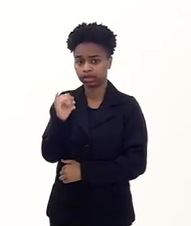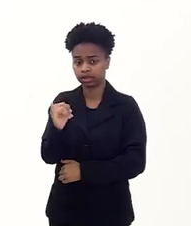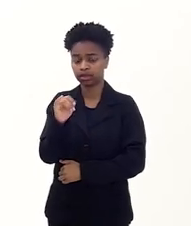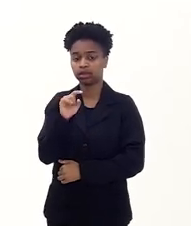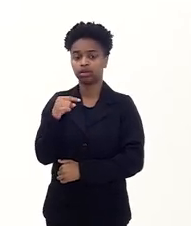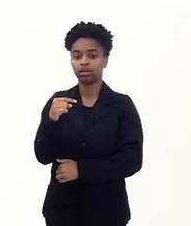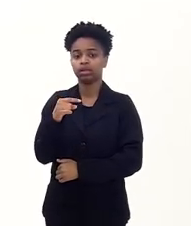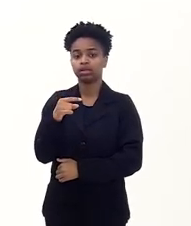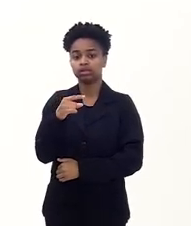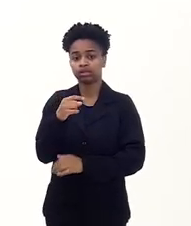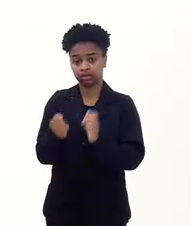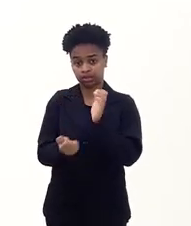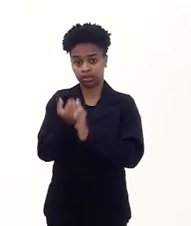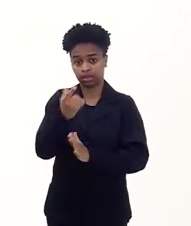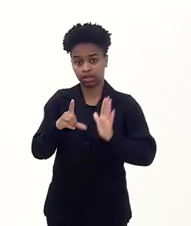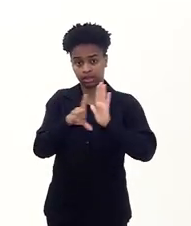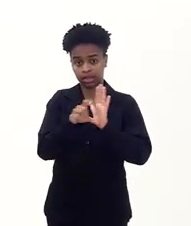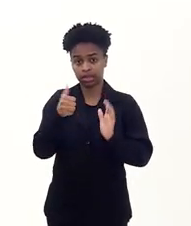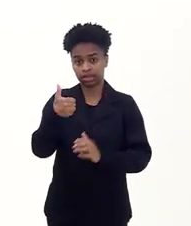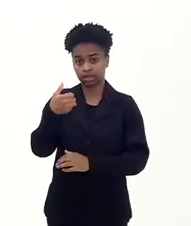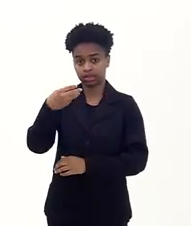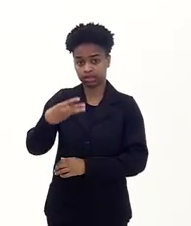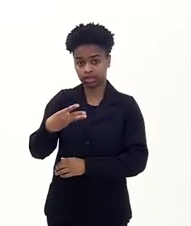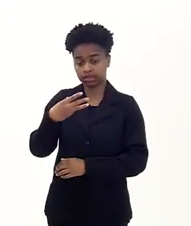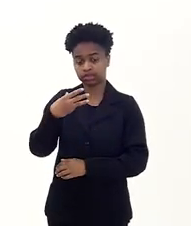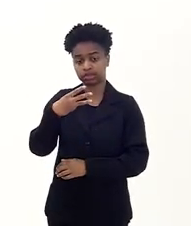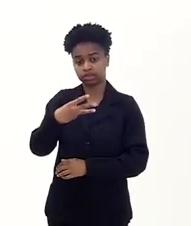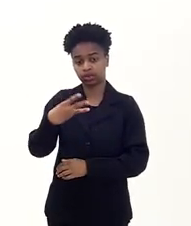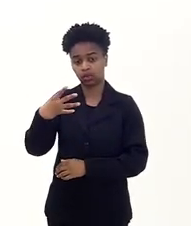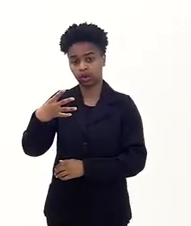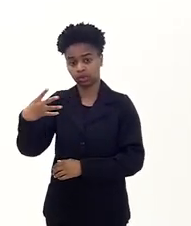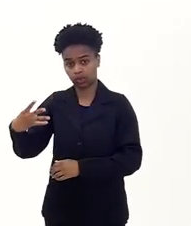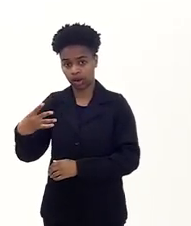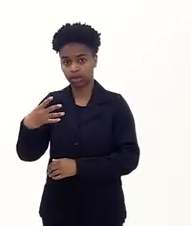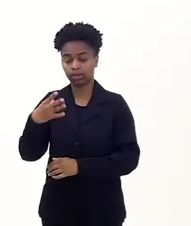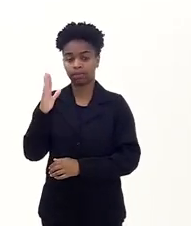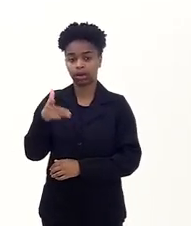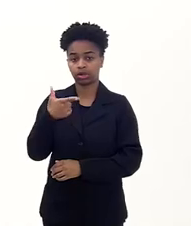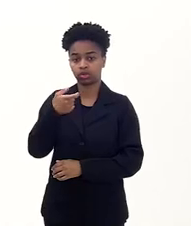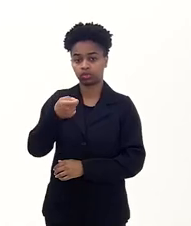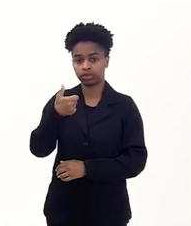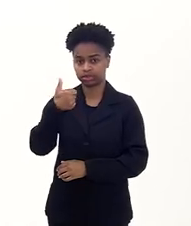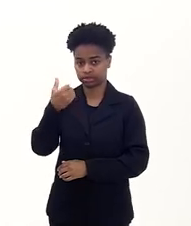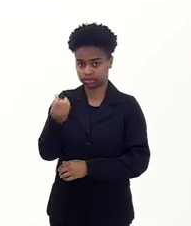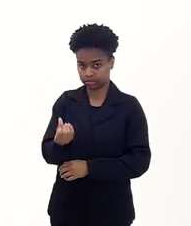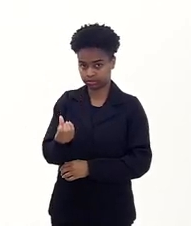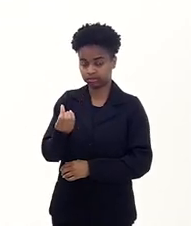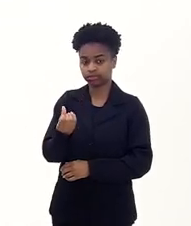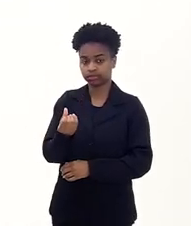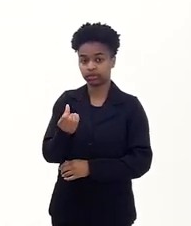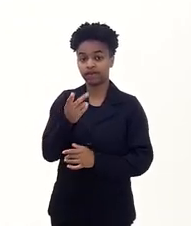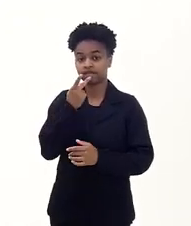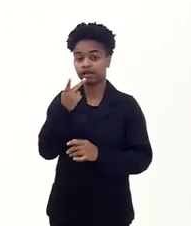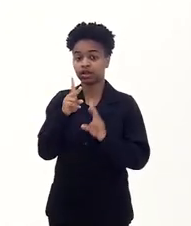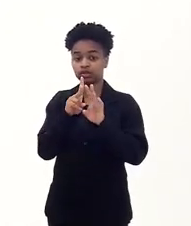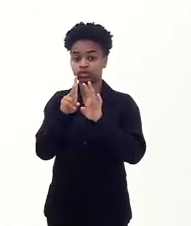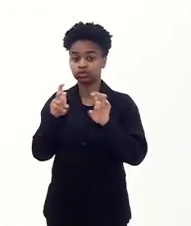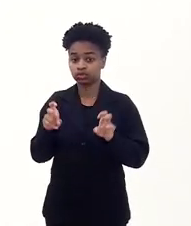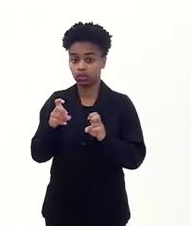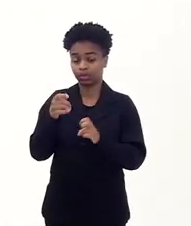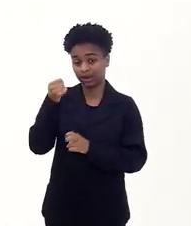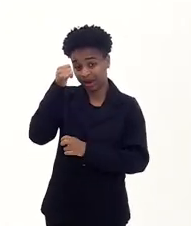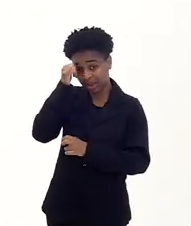foi construída uma lei, a Lei 13.344 de 2016, que dispõe sobre a